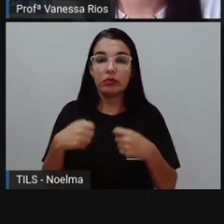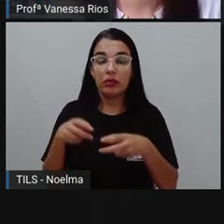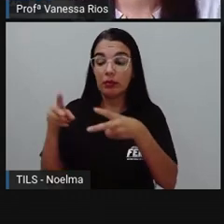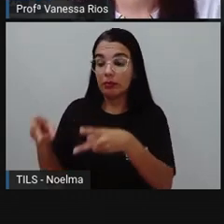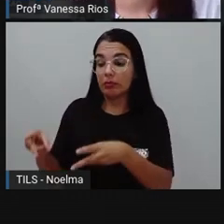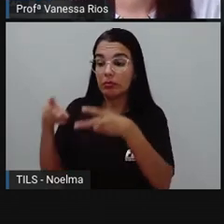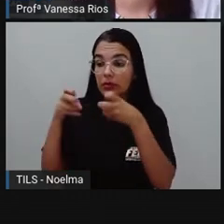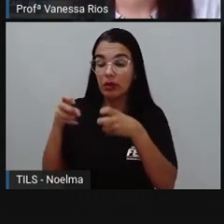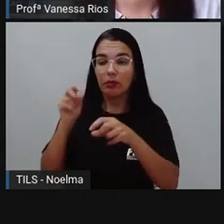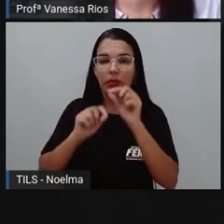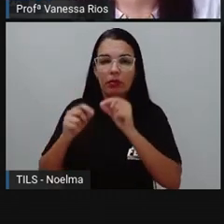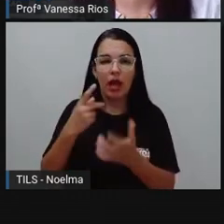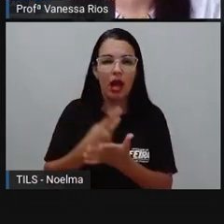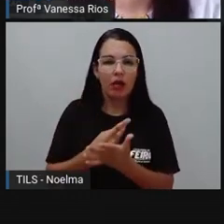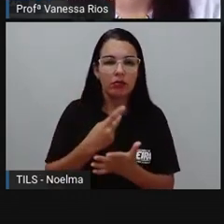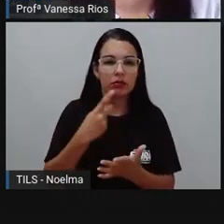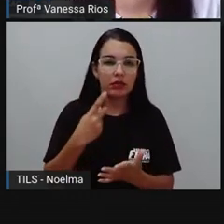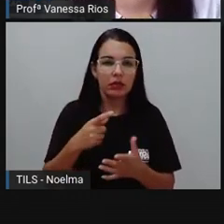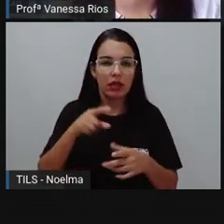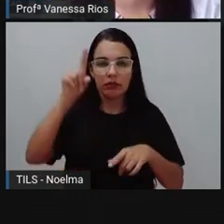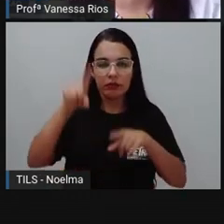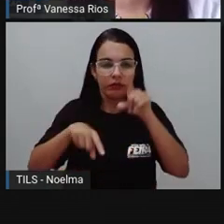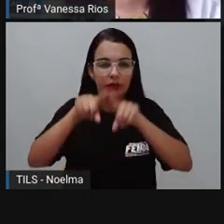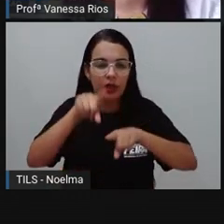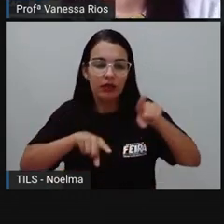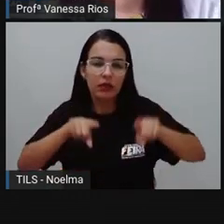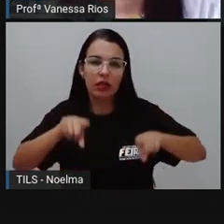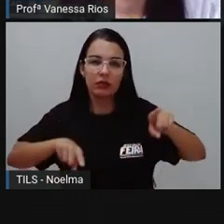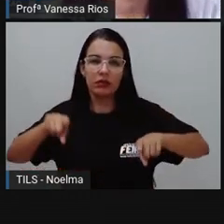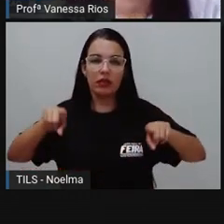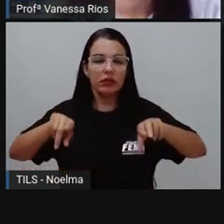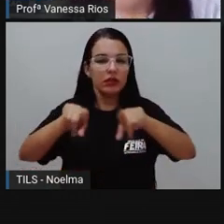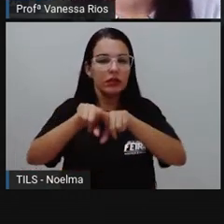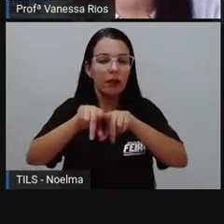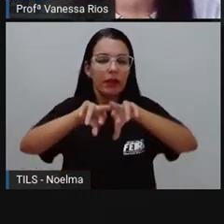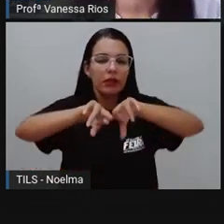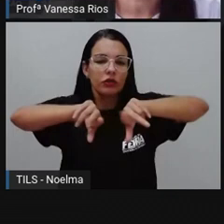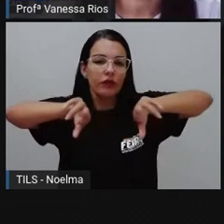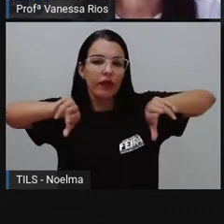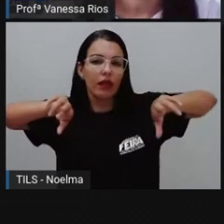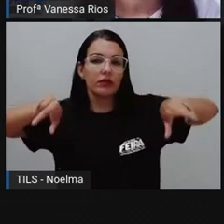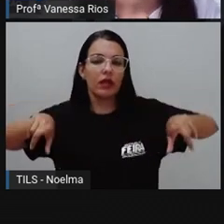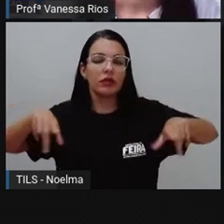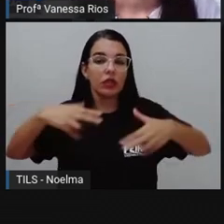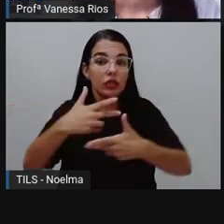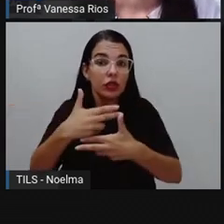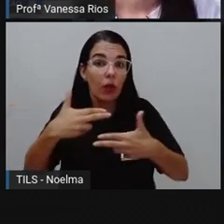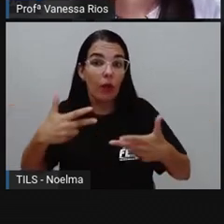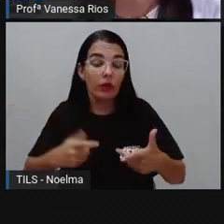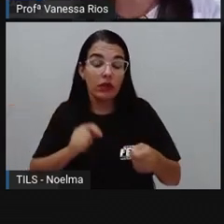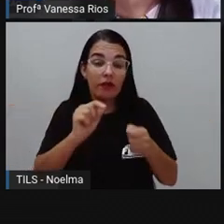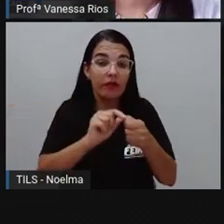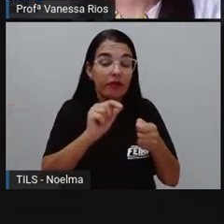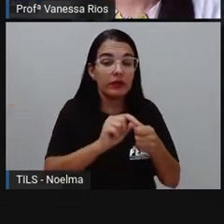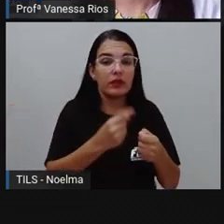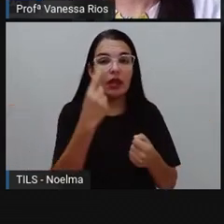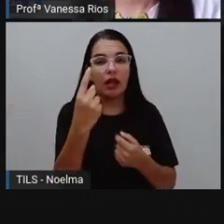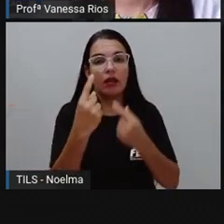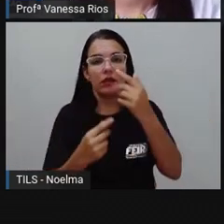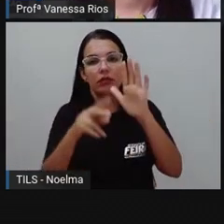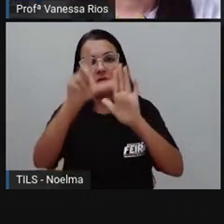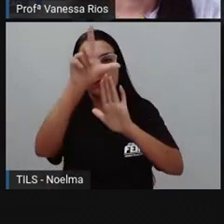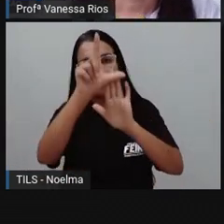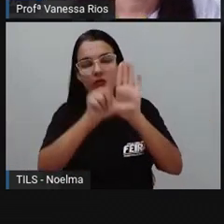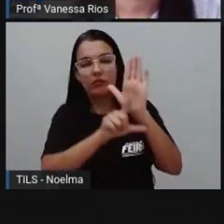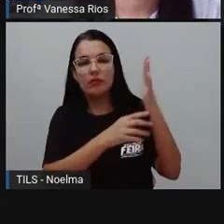pode acontecer nessa variedade, nessa diversidade de ações, mas que mesmo tendo essa